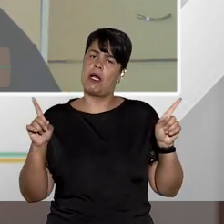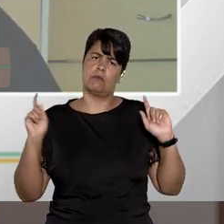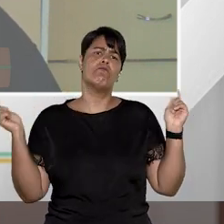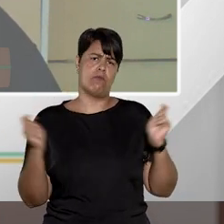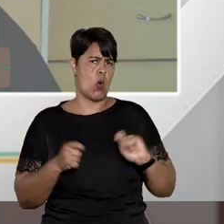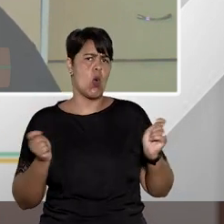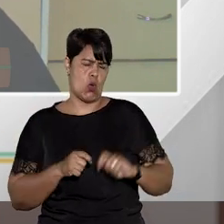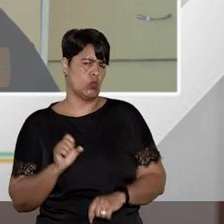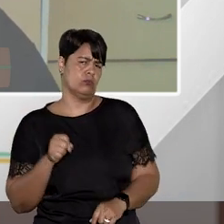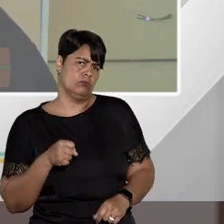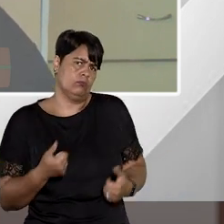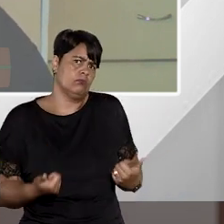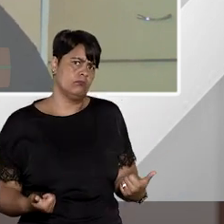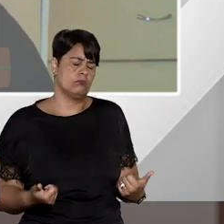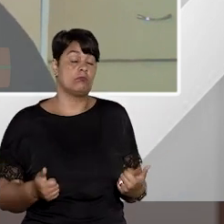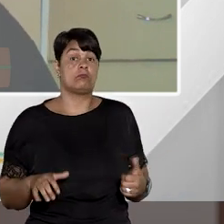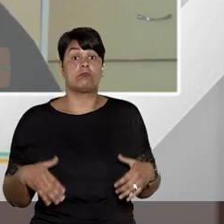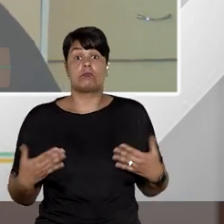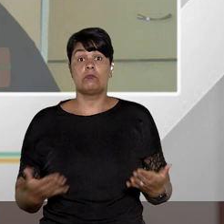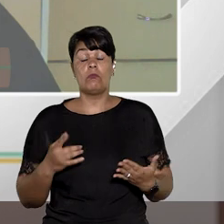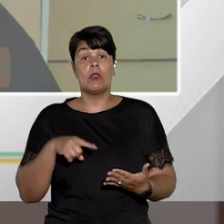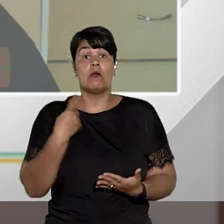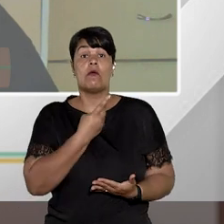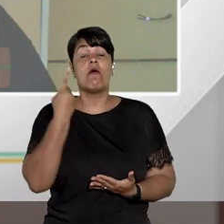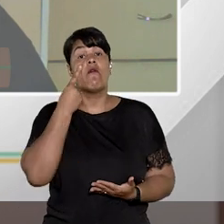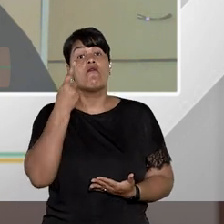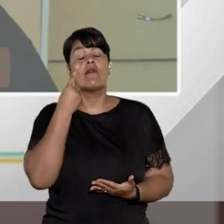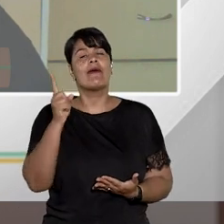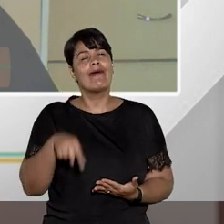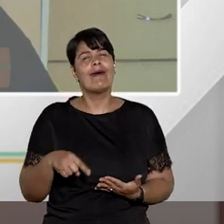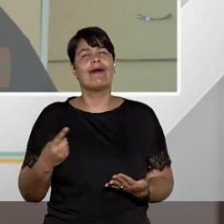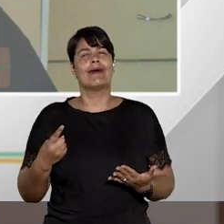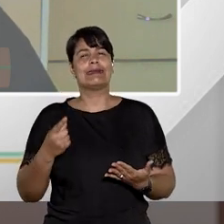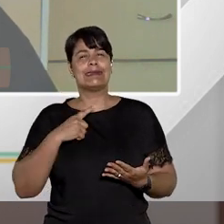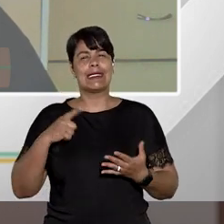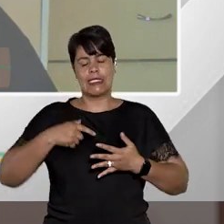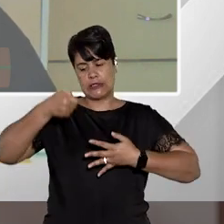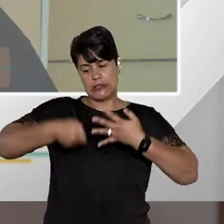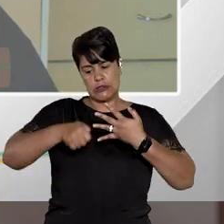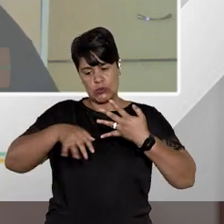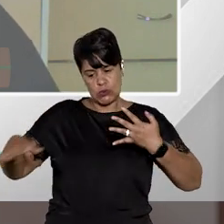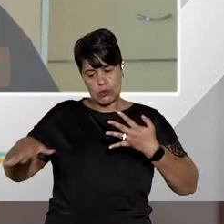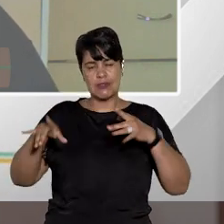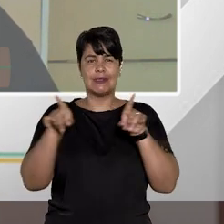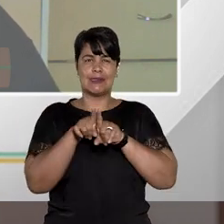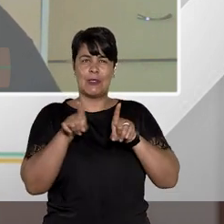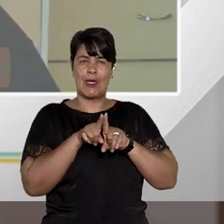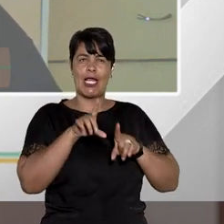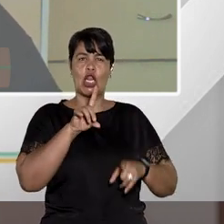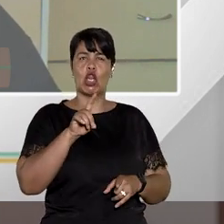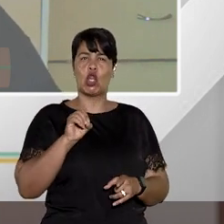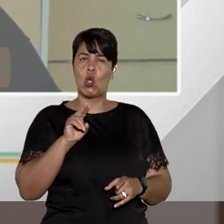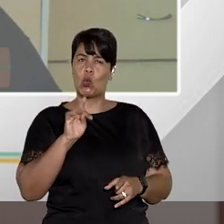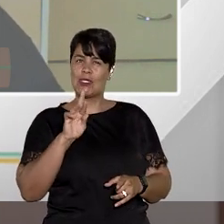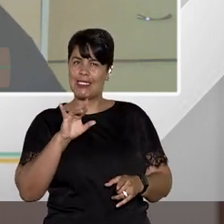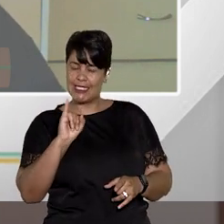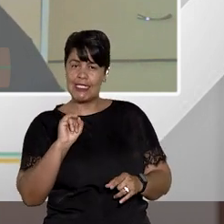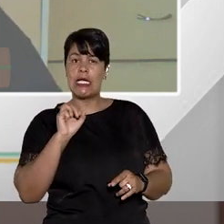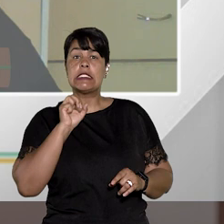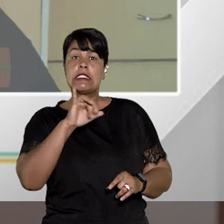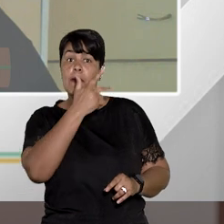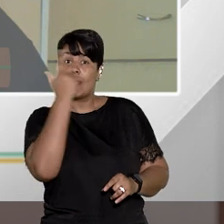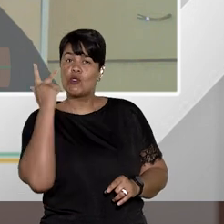cabível sim. Então, a gente vê alguns exemplos, tanto na jurisprudência como na doutrina, por exemplo, quando a pessoa está sendo